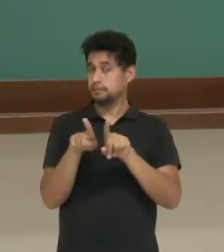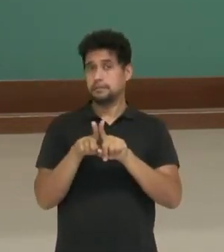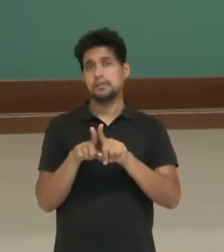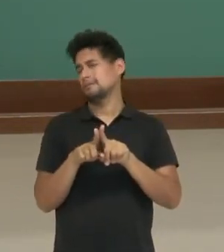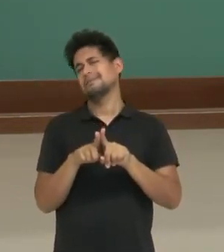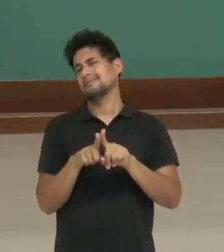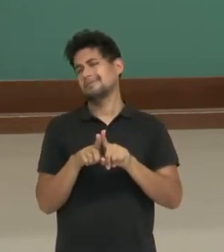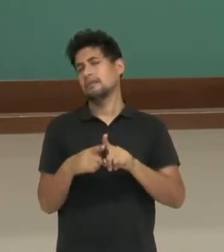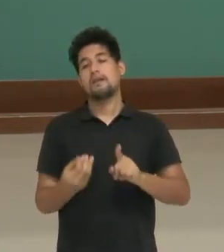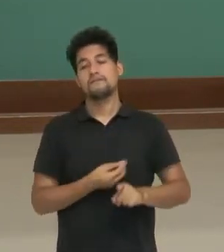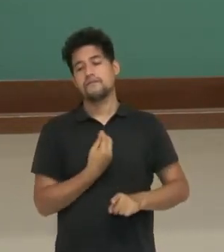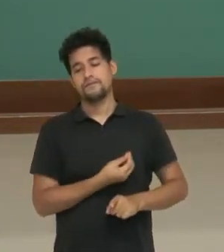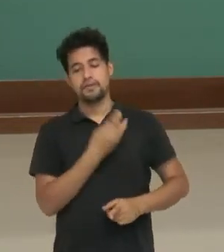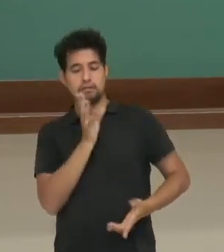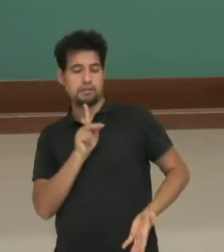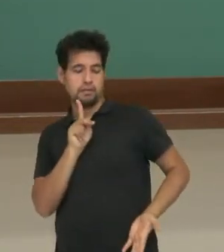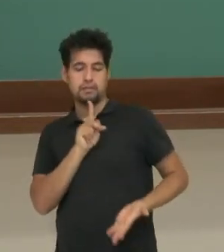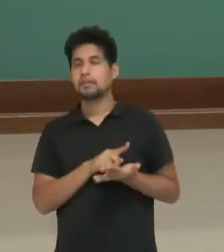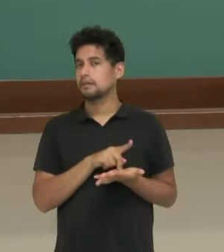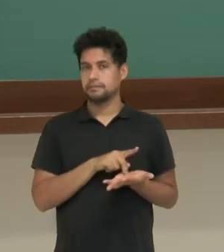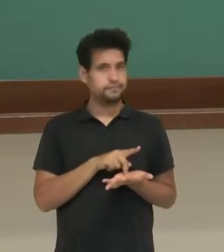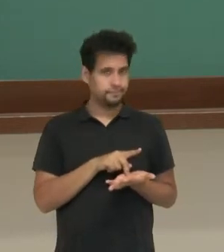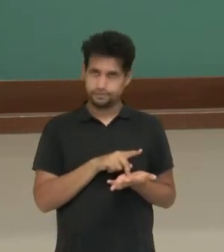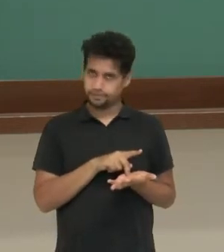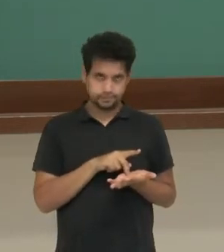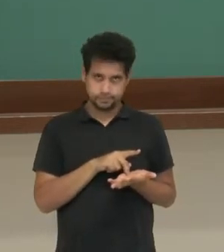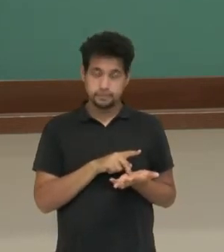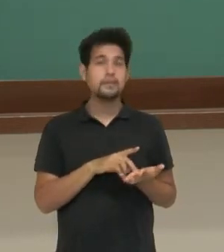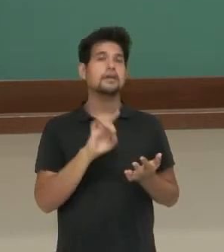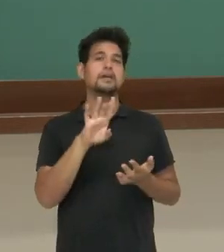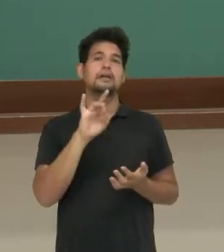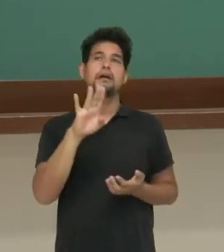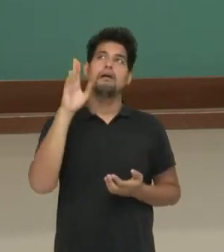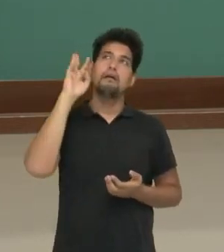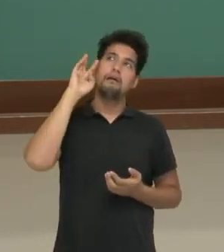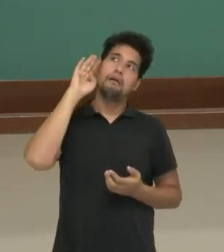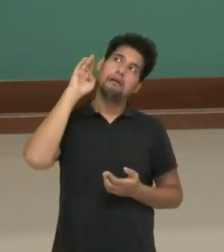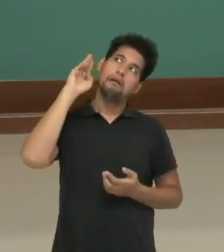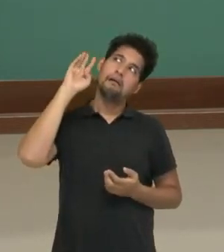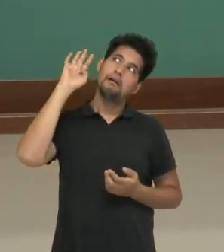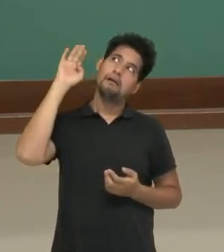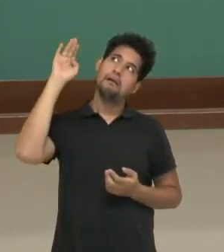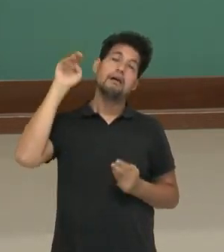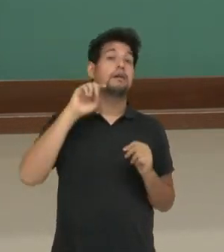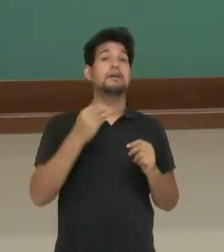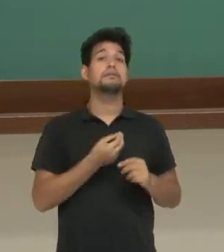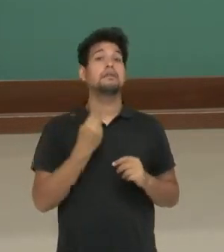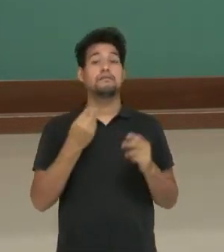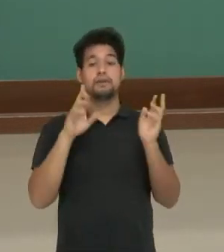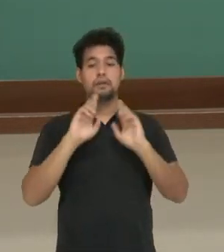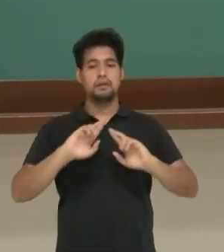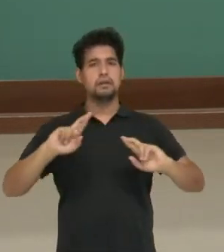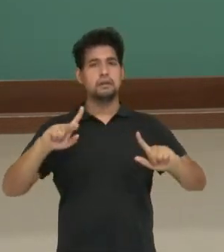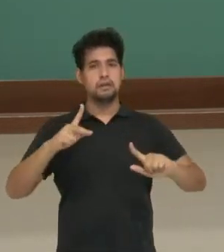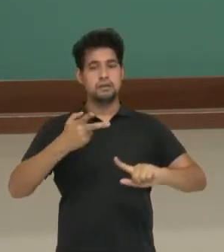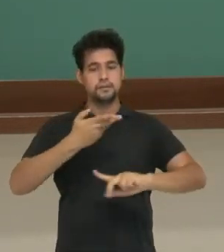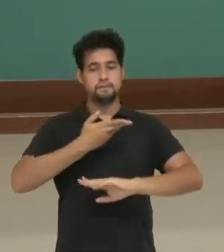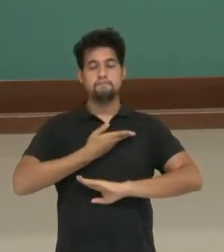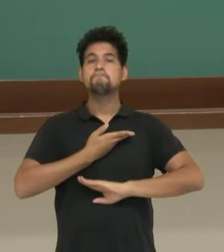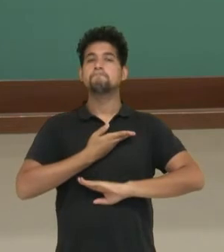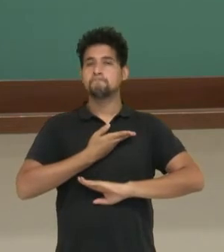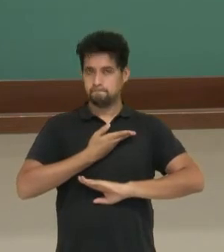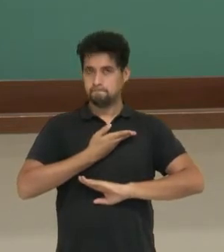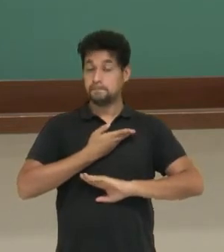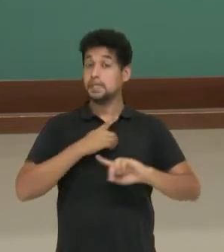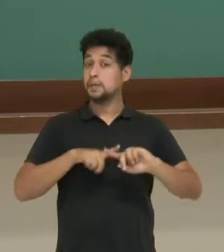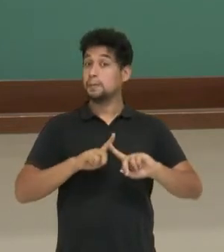vivendo a realidade. Ela está imaginando, né? Vivendo outras situações. E, de